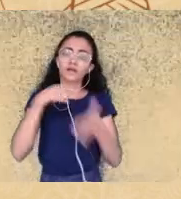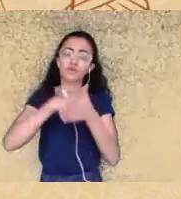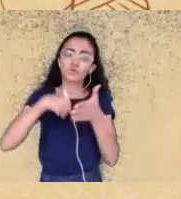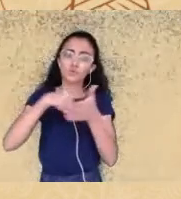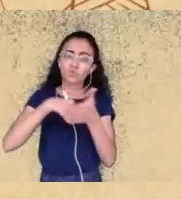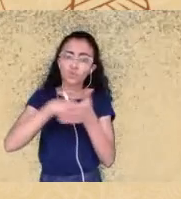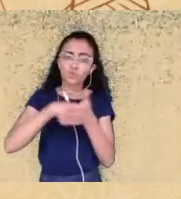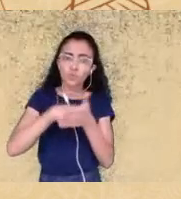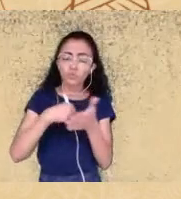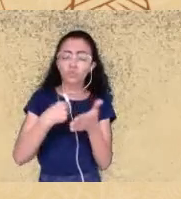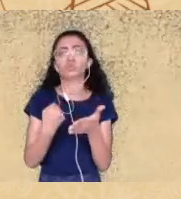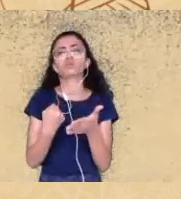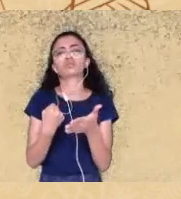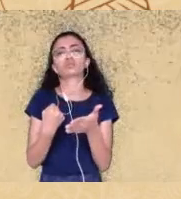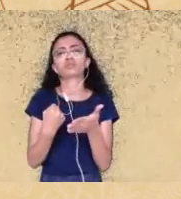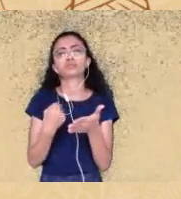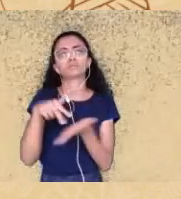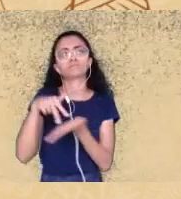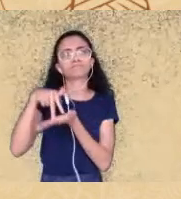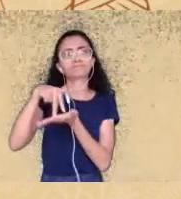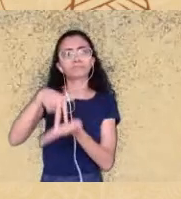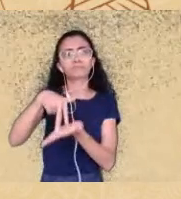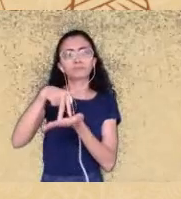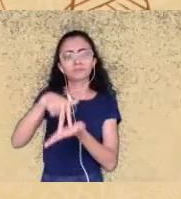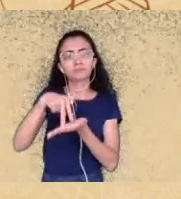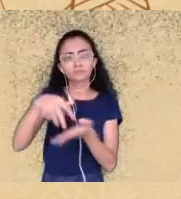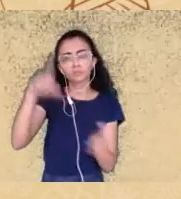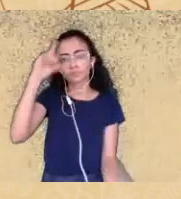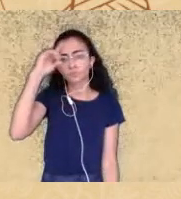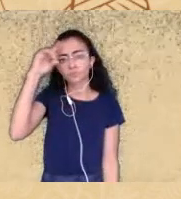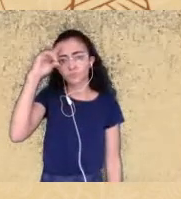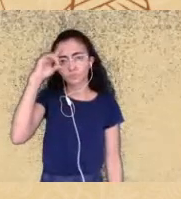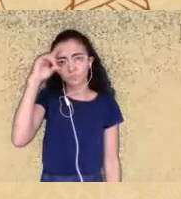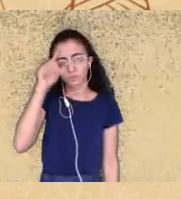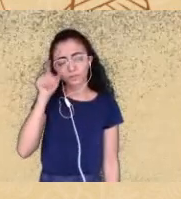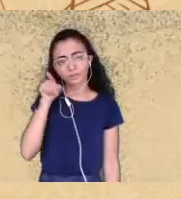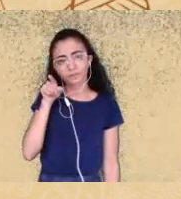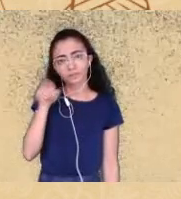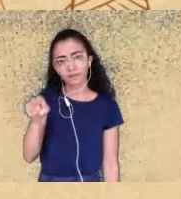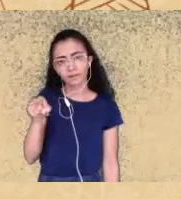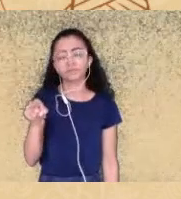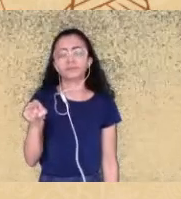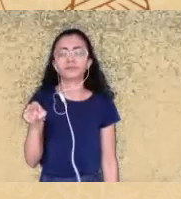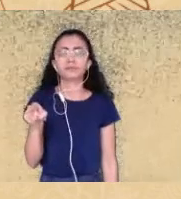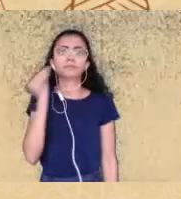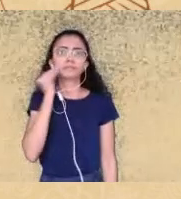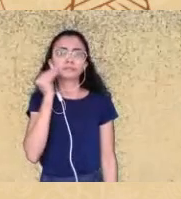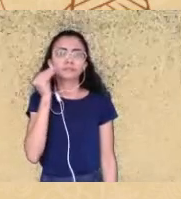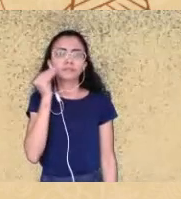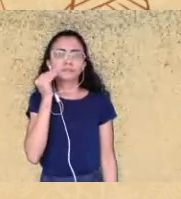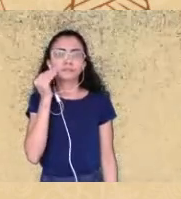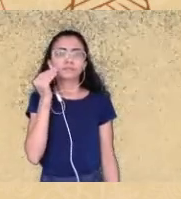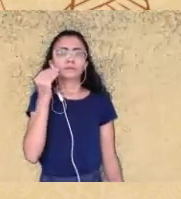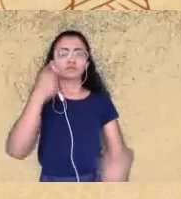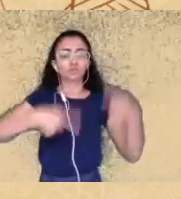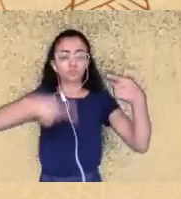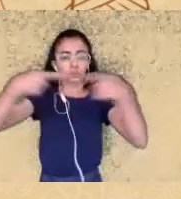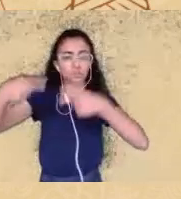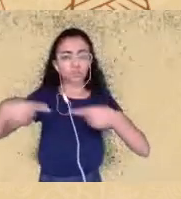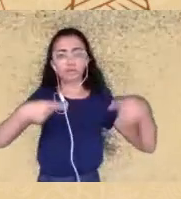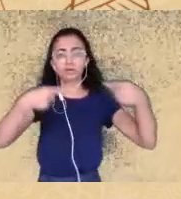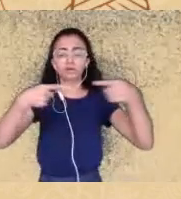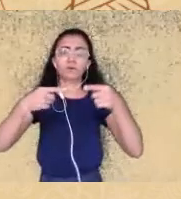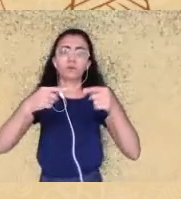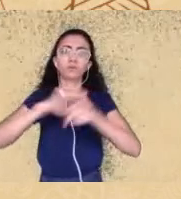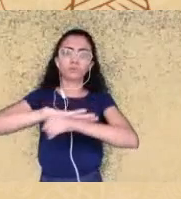persistente e cotidiana de Jesus nessa discussão do racismo dentro e fora